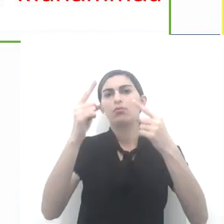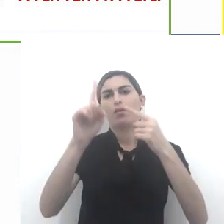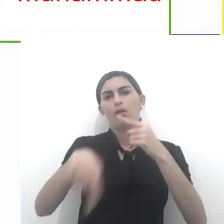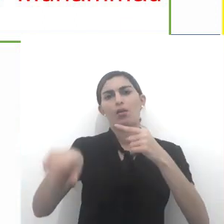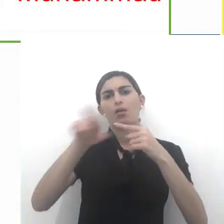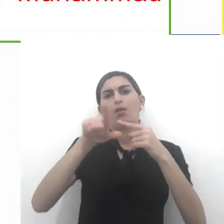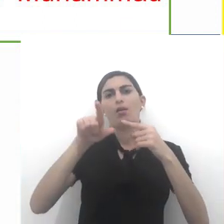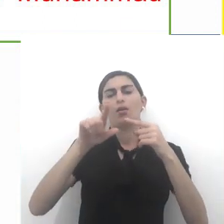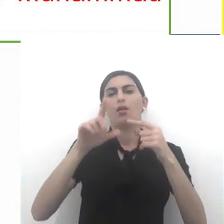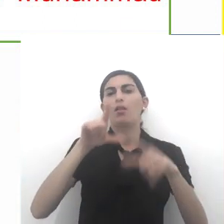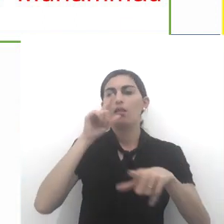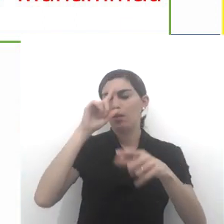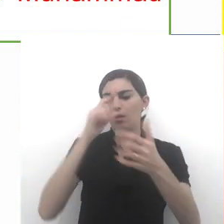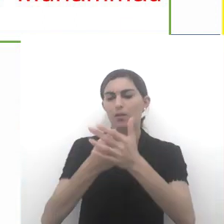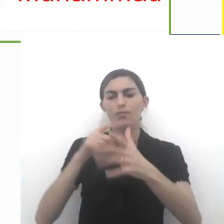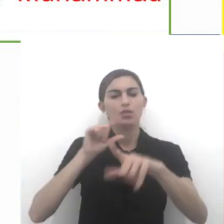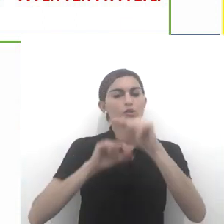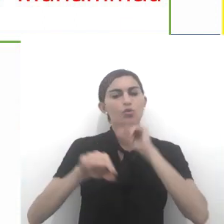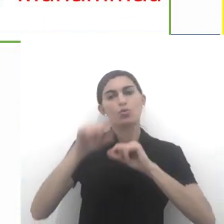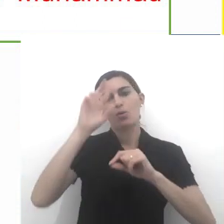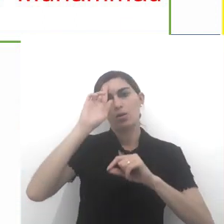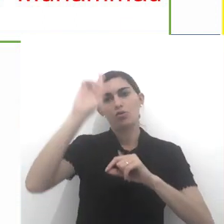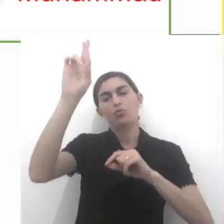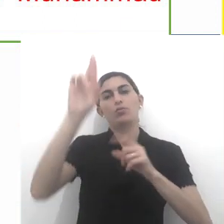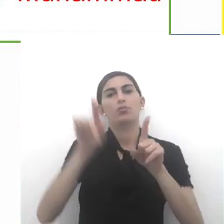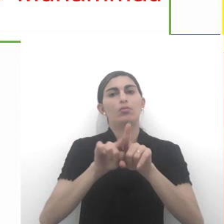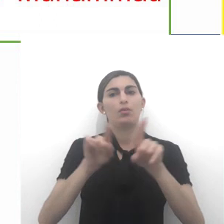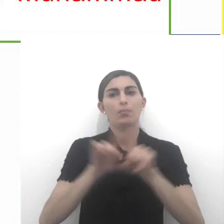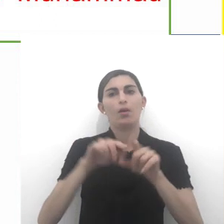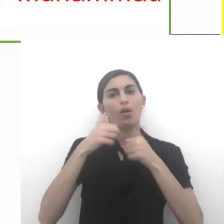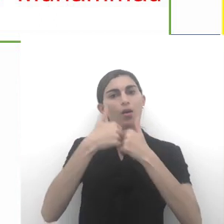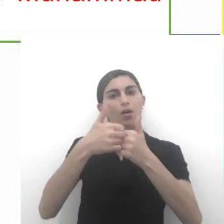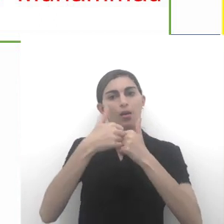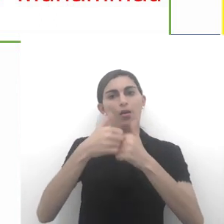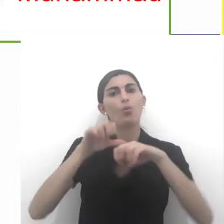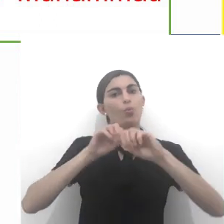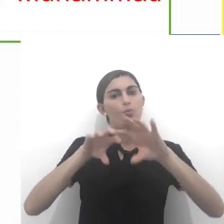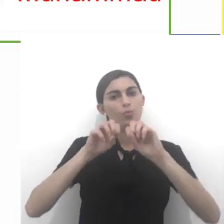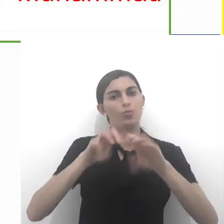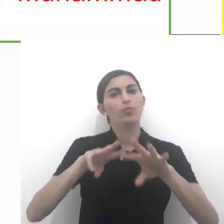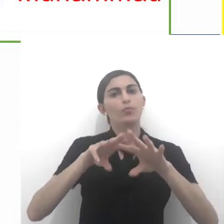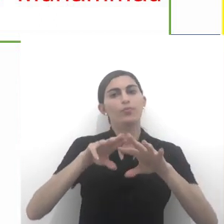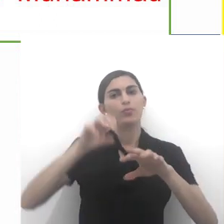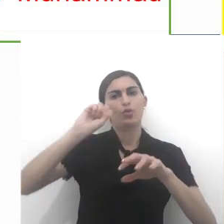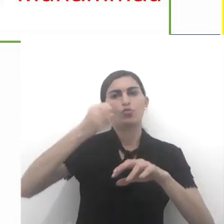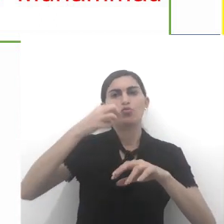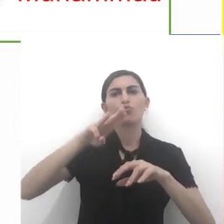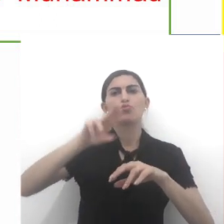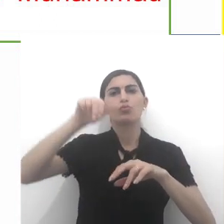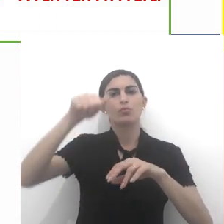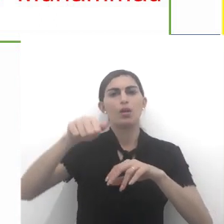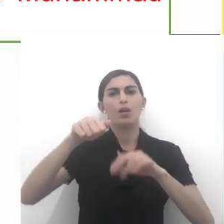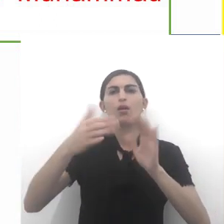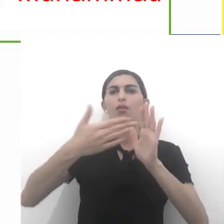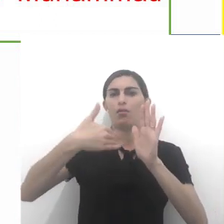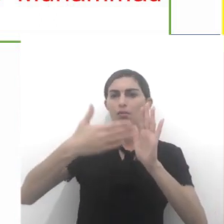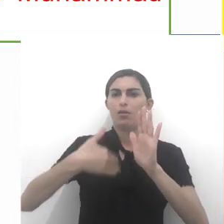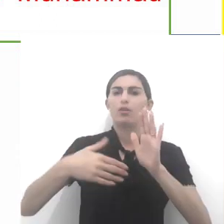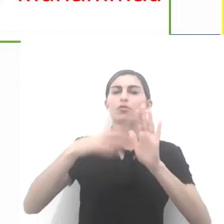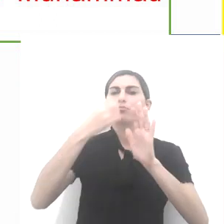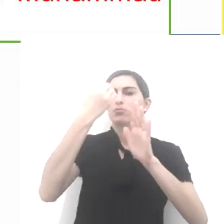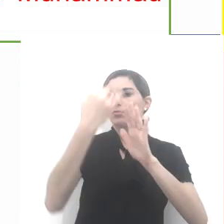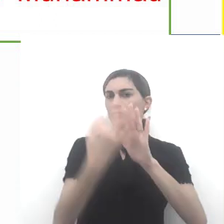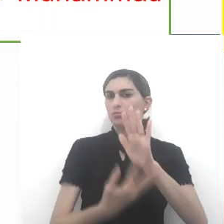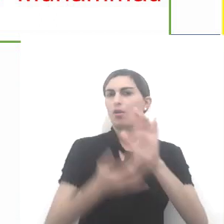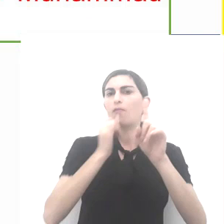ideia da livre escolha de seus líderes e também seguem os ensinamentos da sunnah, livro que contém